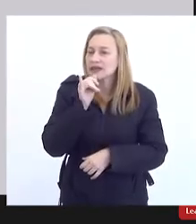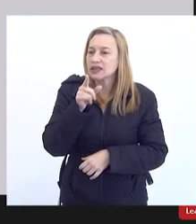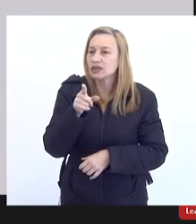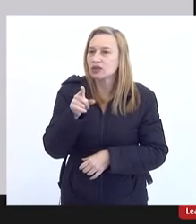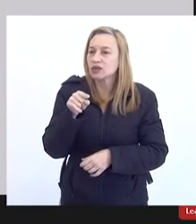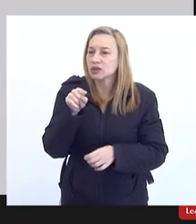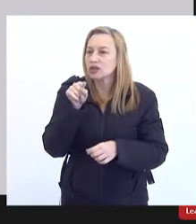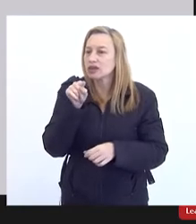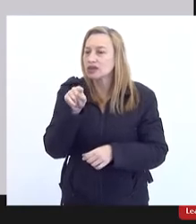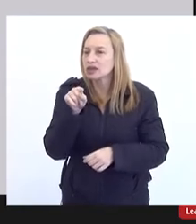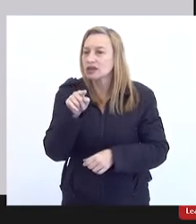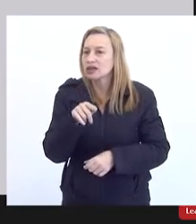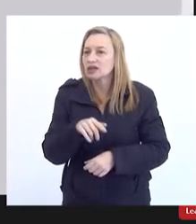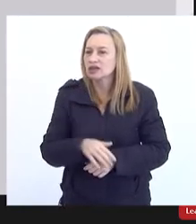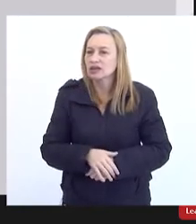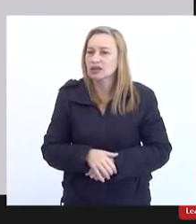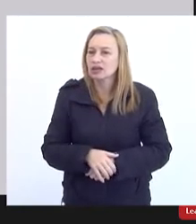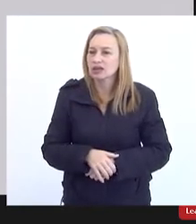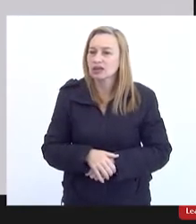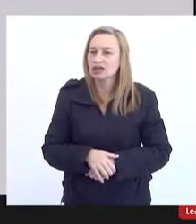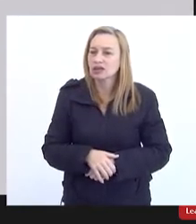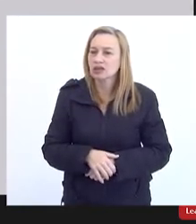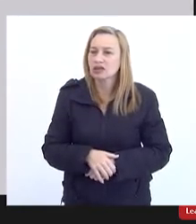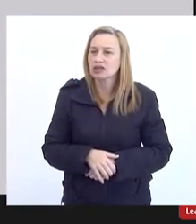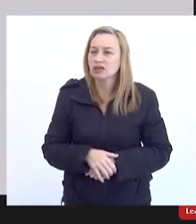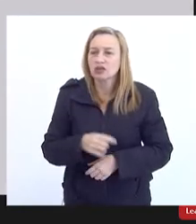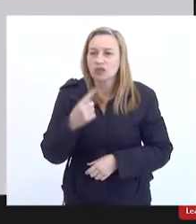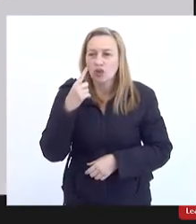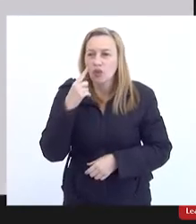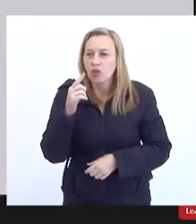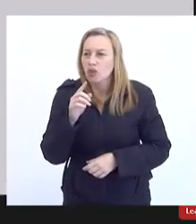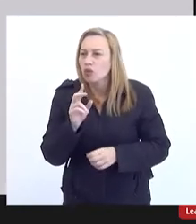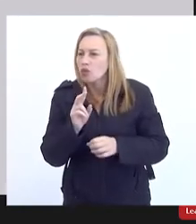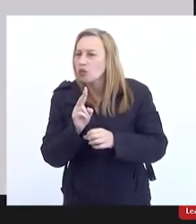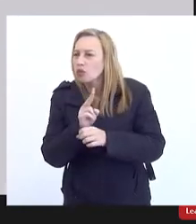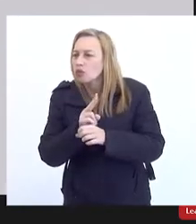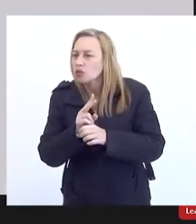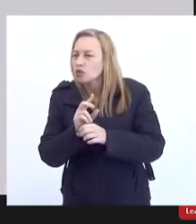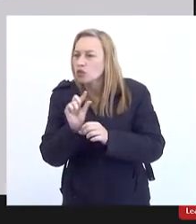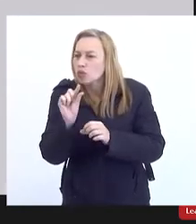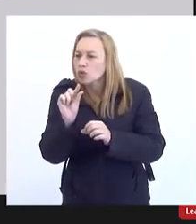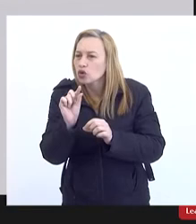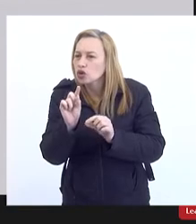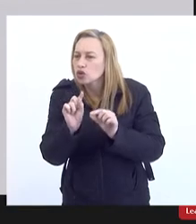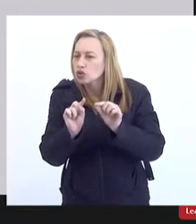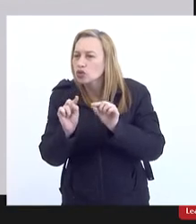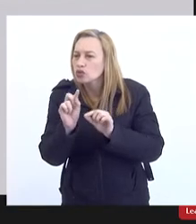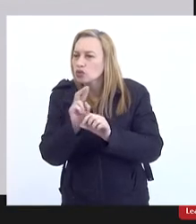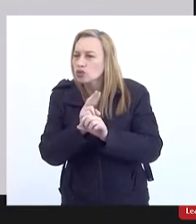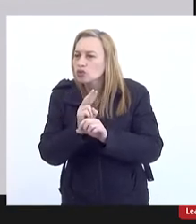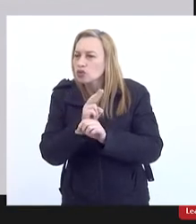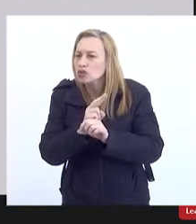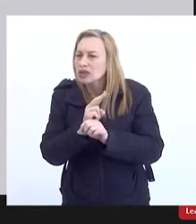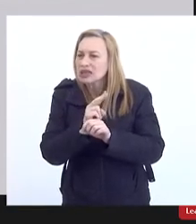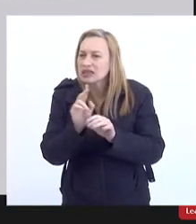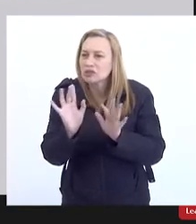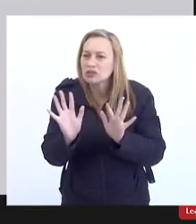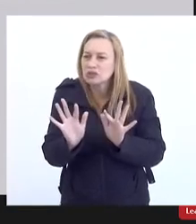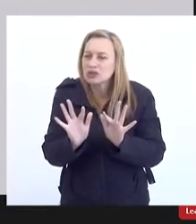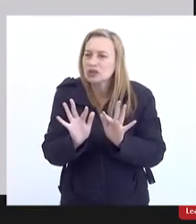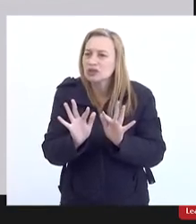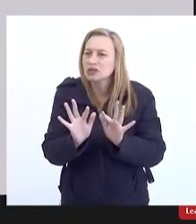clicar... Vou tentar mexer só um pouquinho sem perder, tá? Só um minutinho que é muito sensível aqui